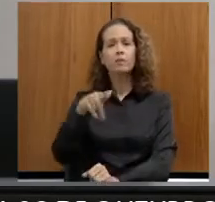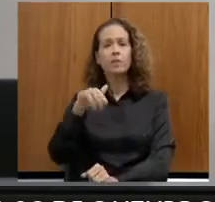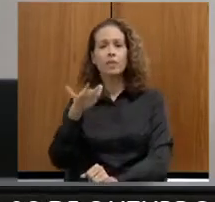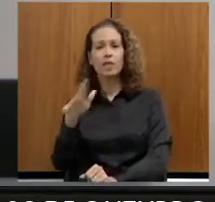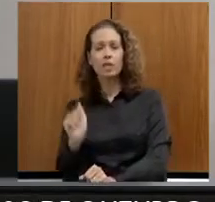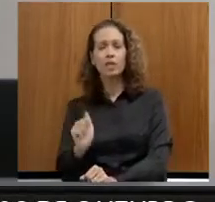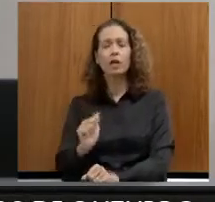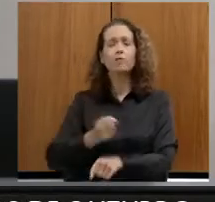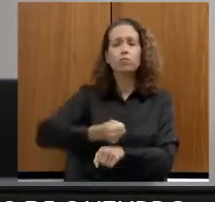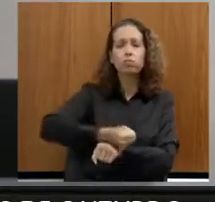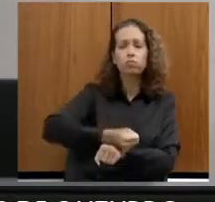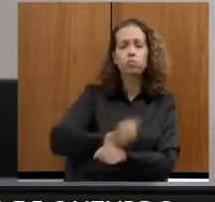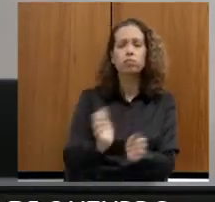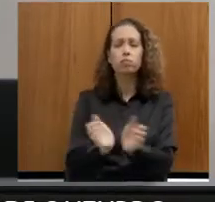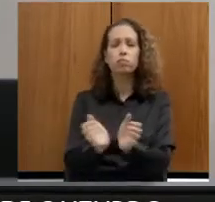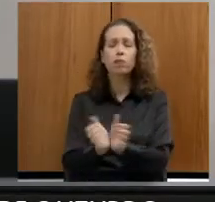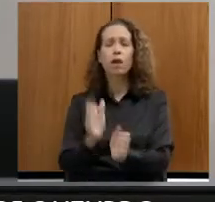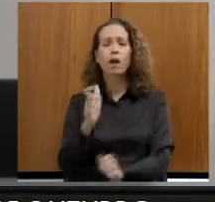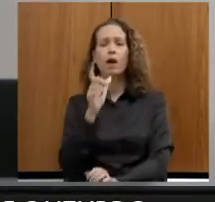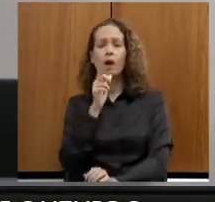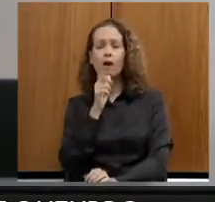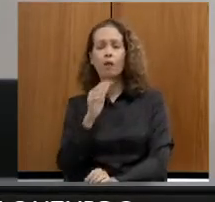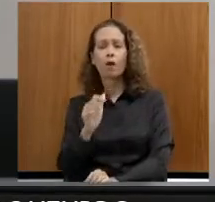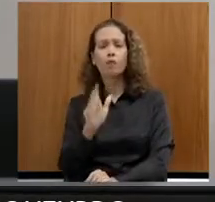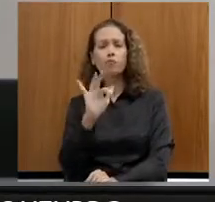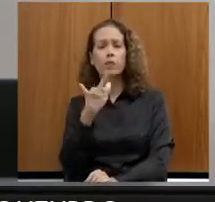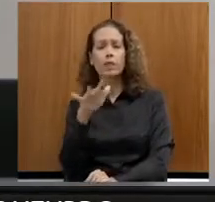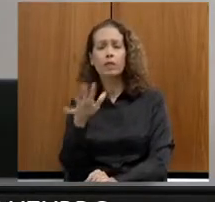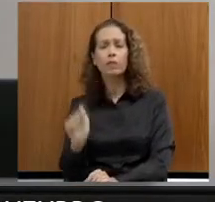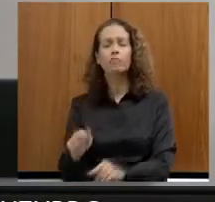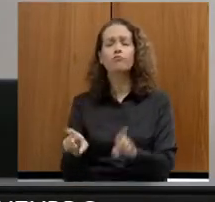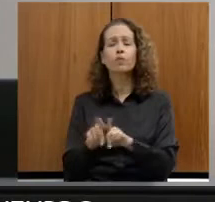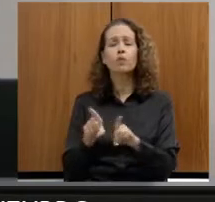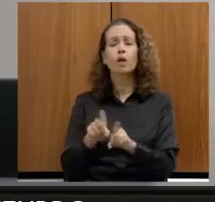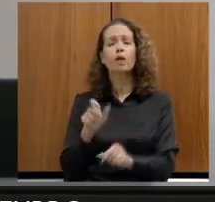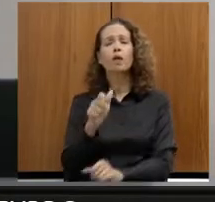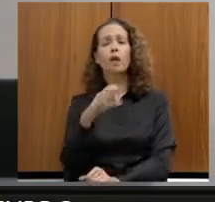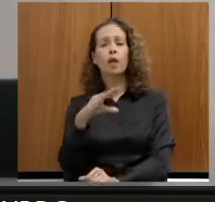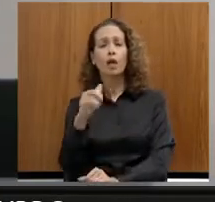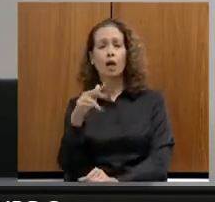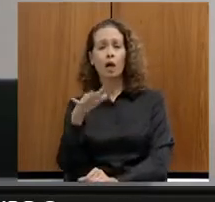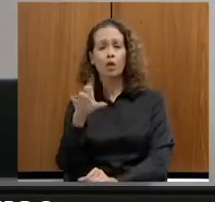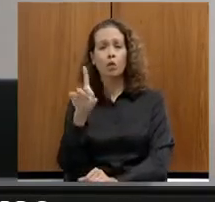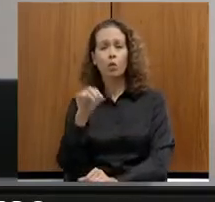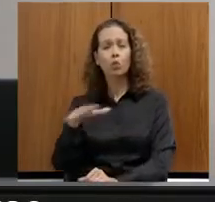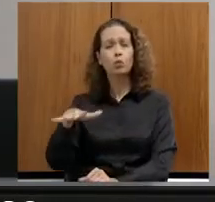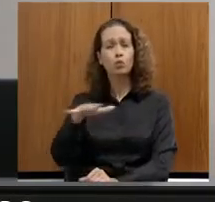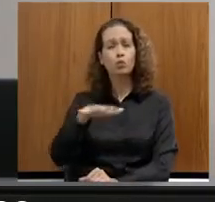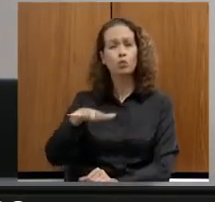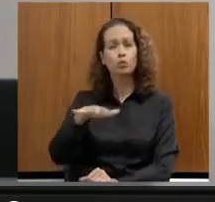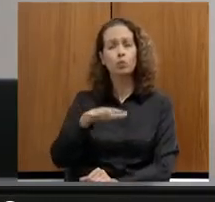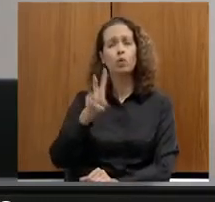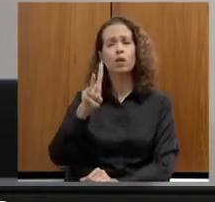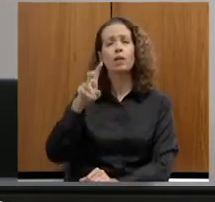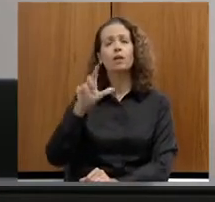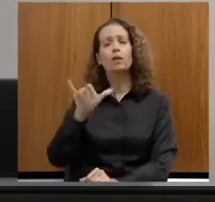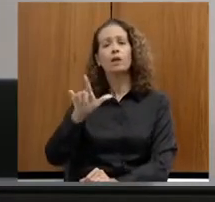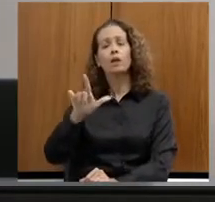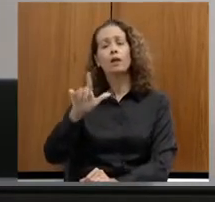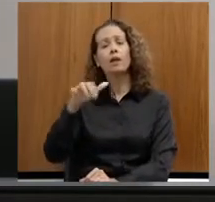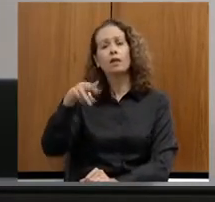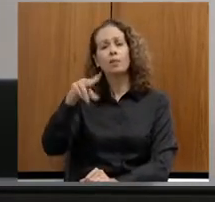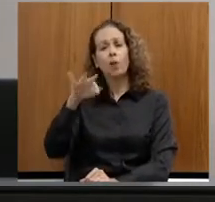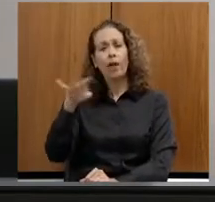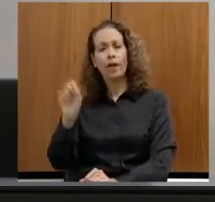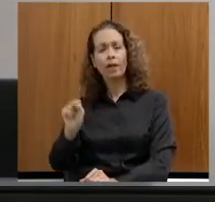Comunidade Quilombola Água Limpa, Comunidade Quilambola Cardoso, Comunidade Quilambola Limoeiro, Comunidade Quilambola